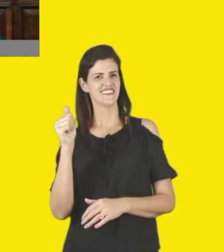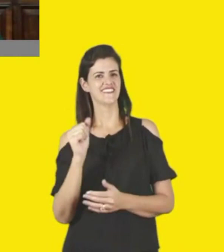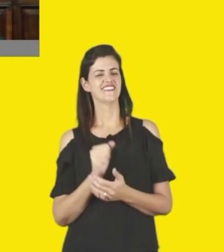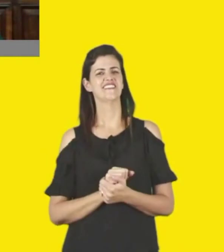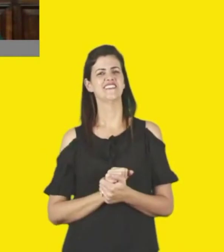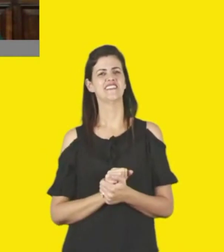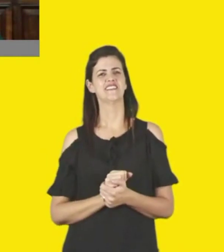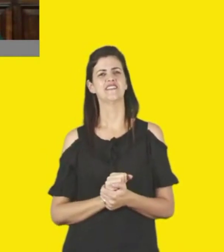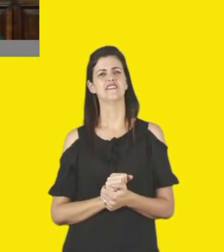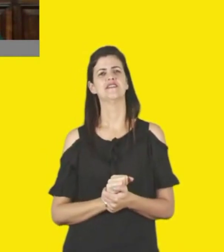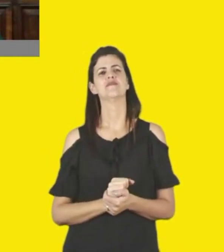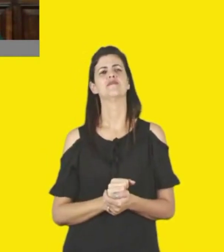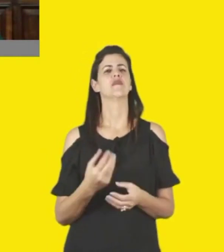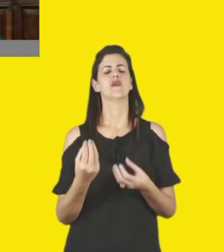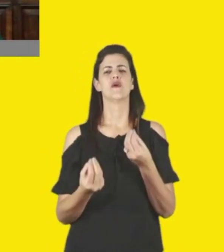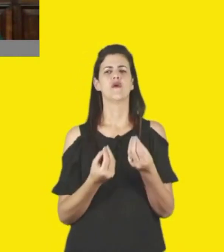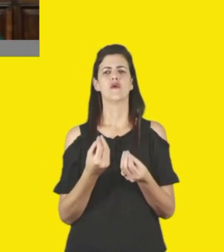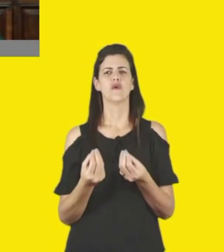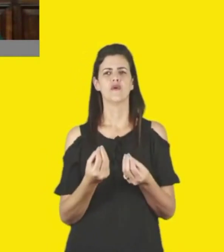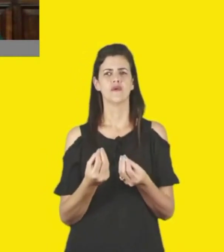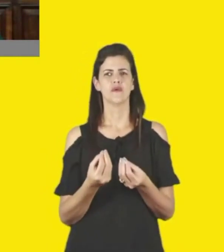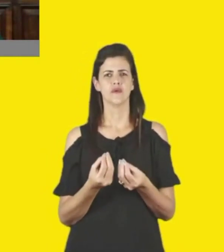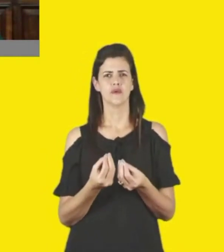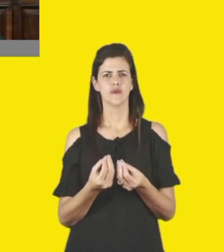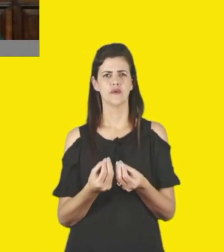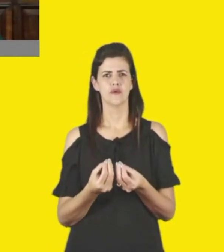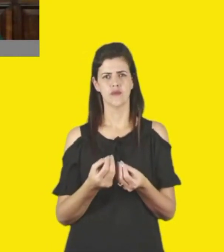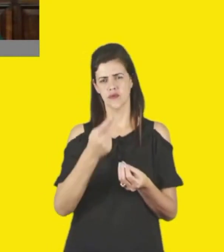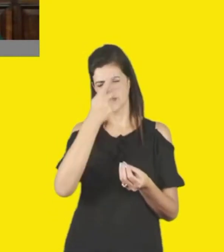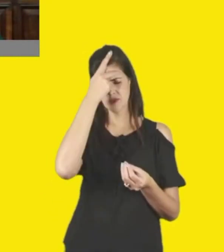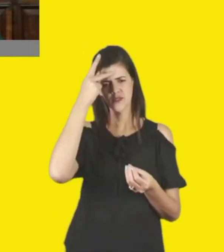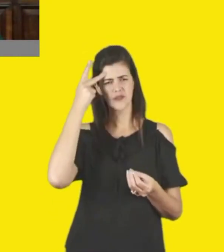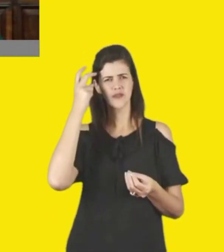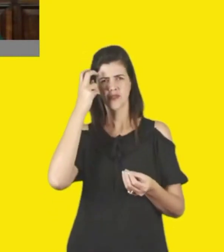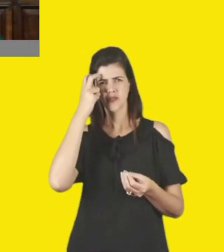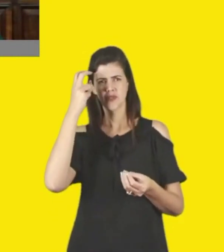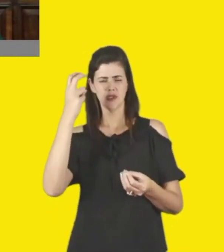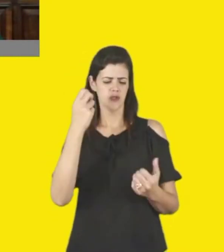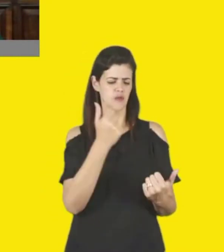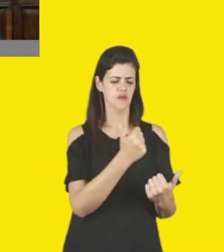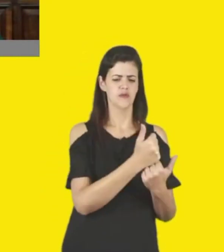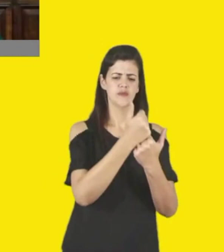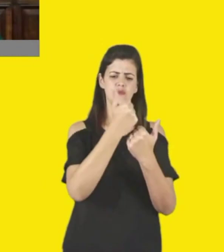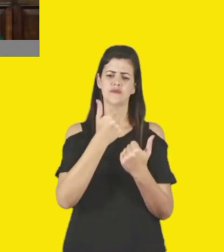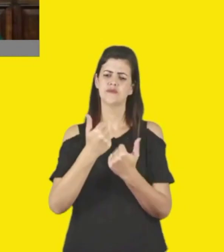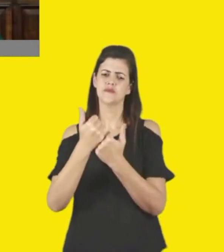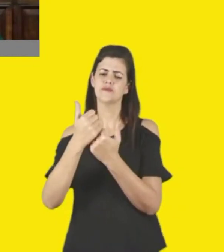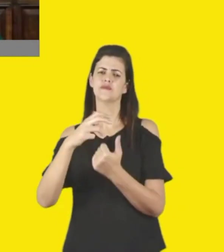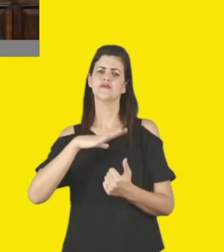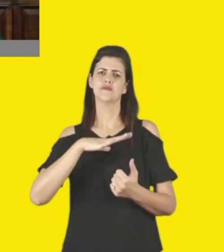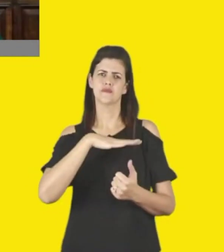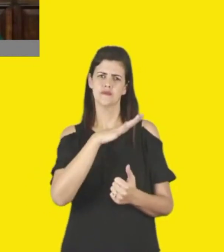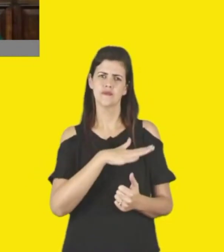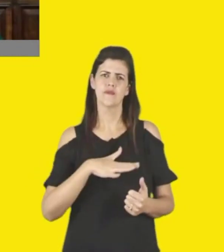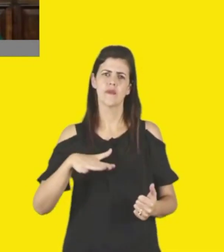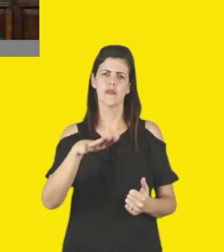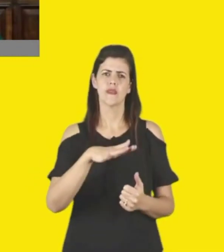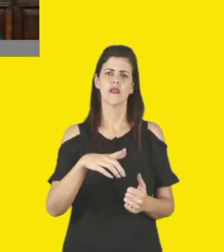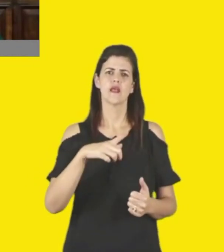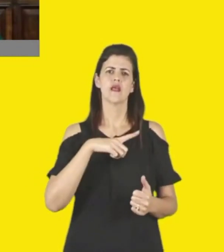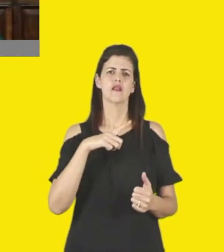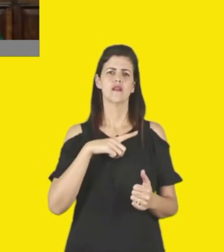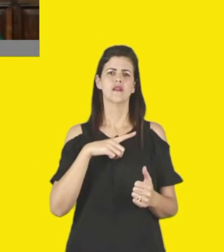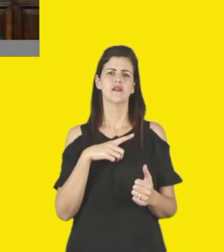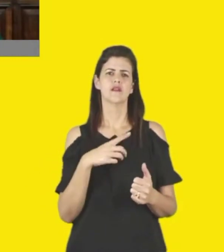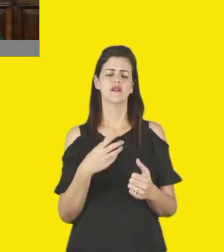assim como a ação de hoje dialoga com os gestores culturais, parceiros, parceiras, municípios e sindicatos, há uma perspectiva de